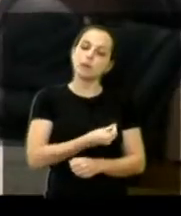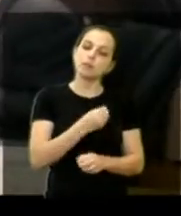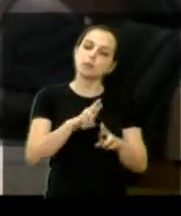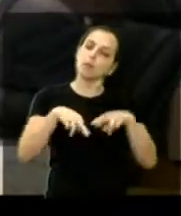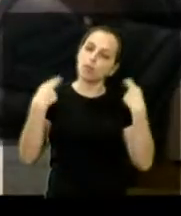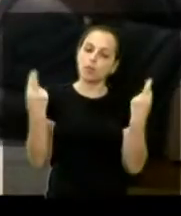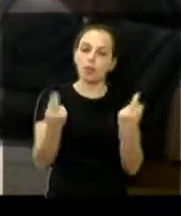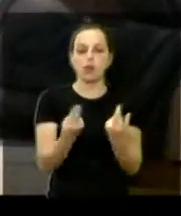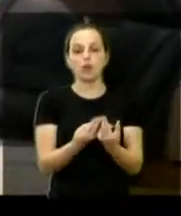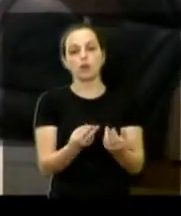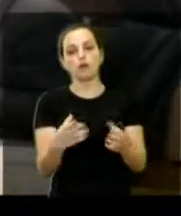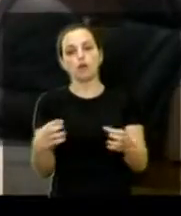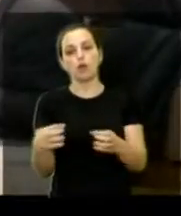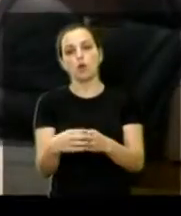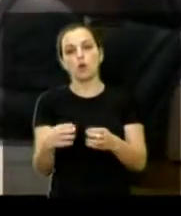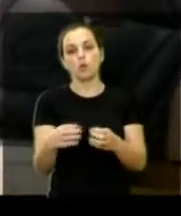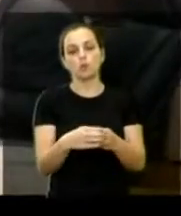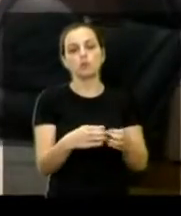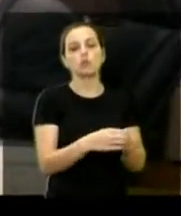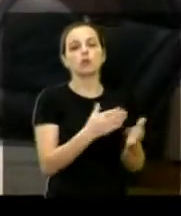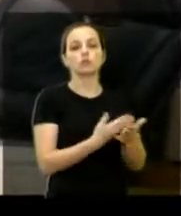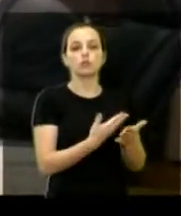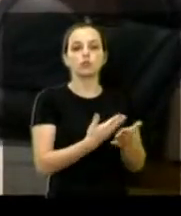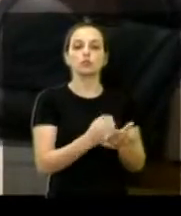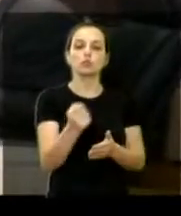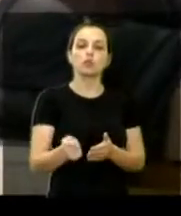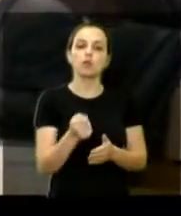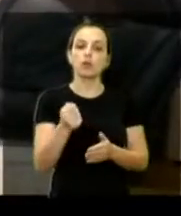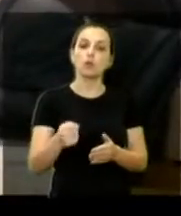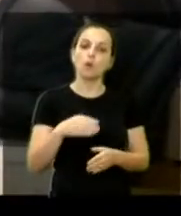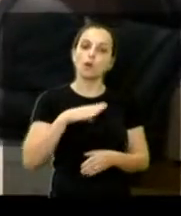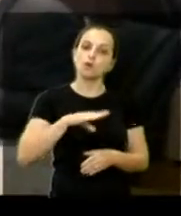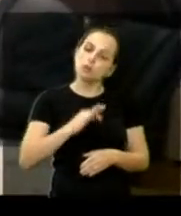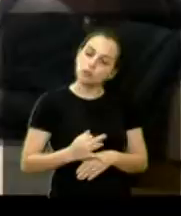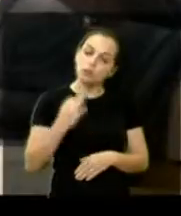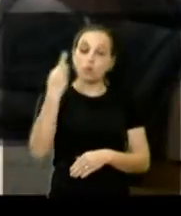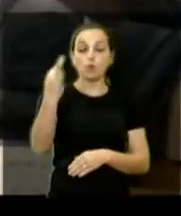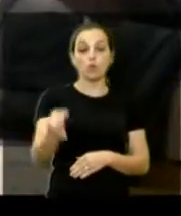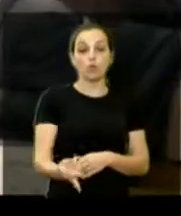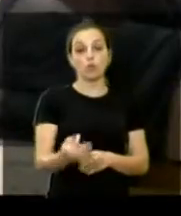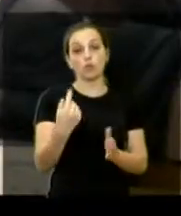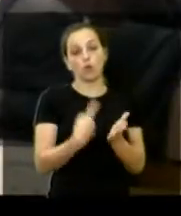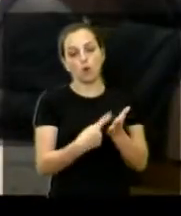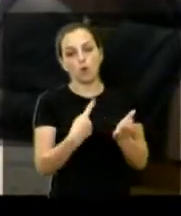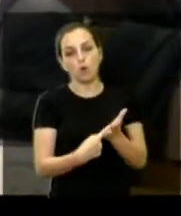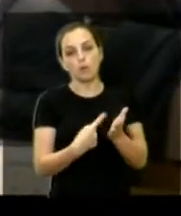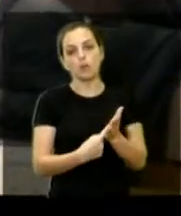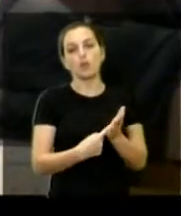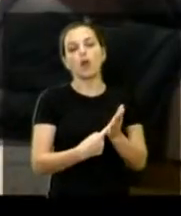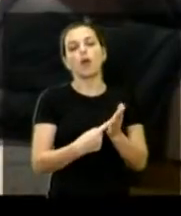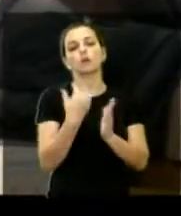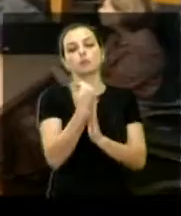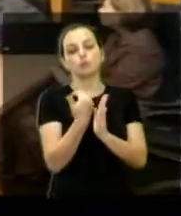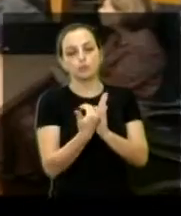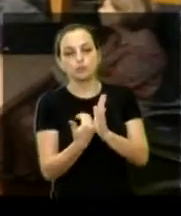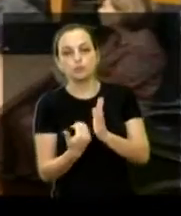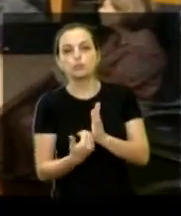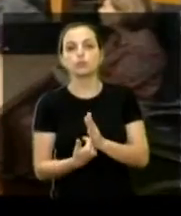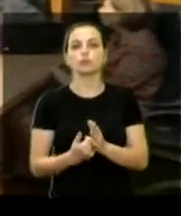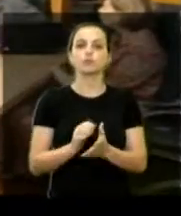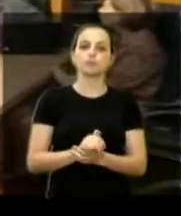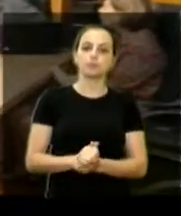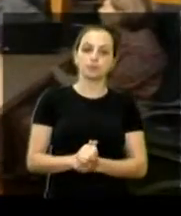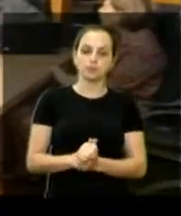Comissão Especial de Estudos Araraquara, Cidade do Futuro, ocasião em que foi definido o calendário das atividades. Pode passar?